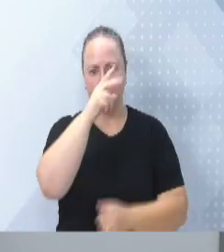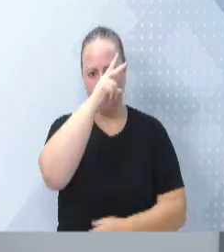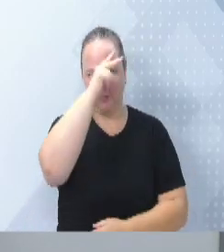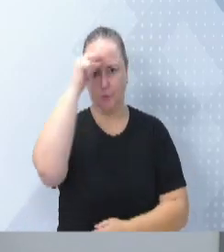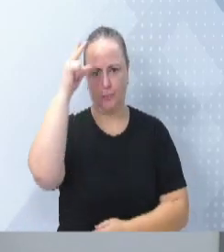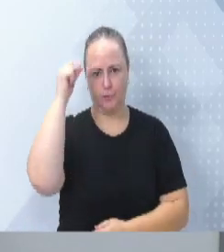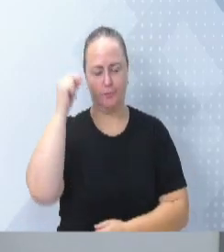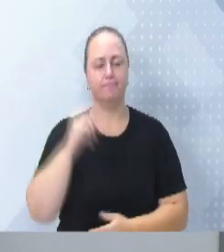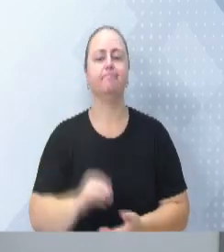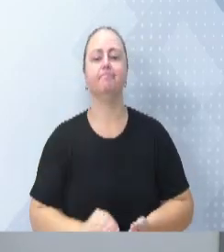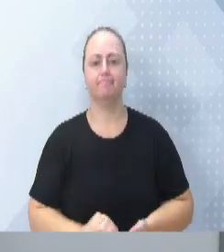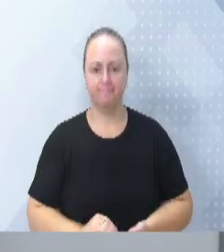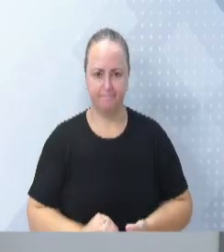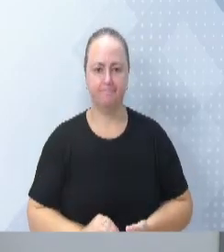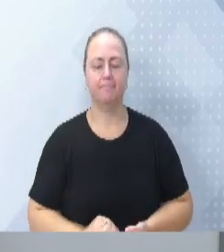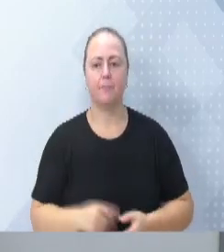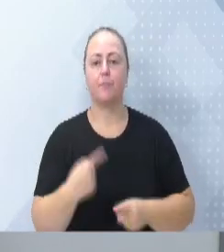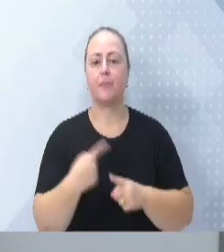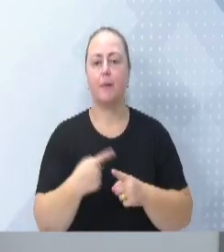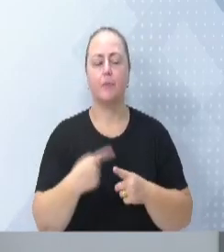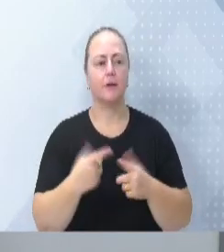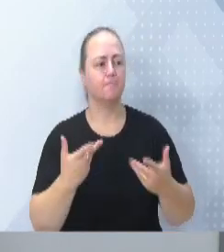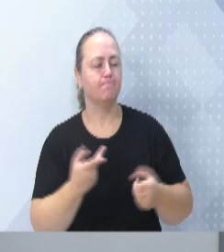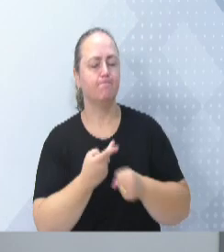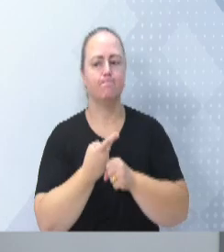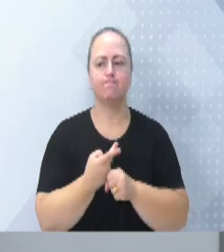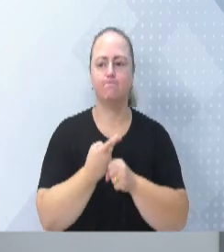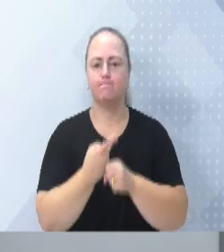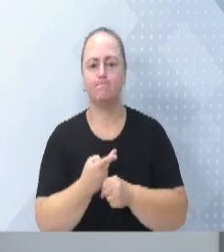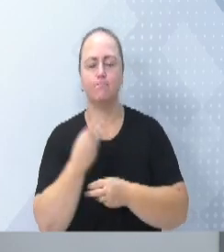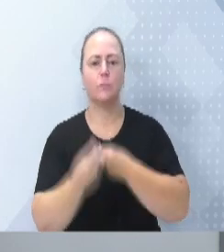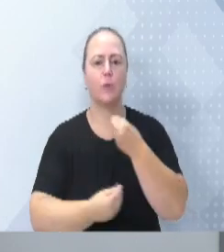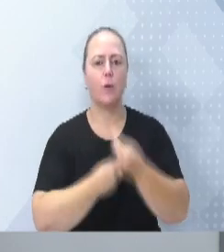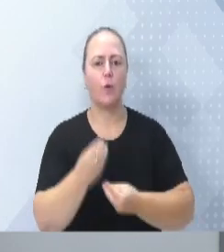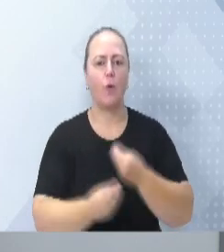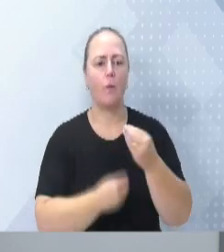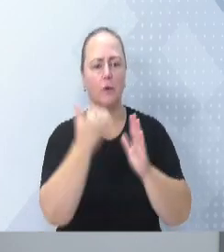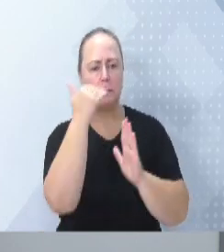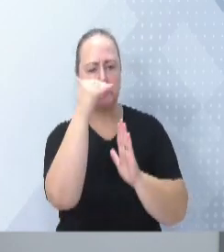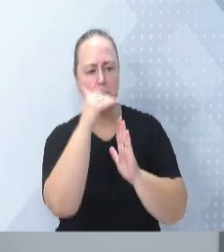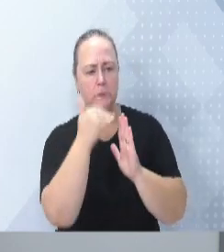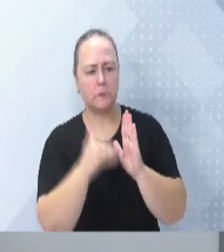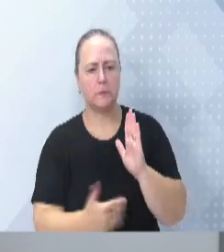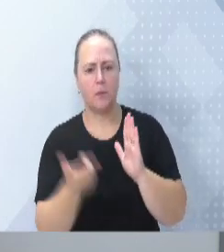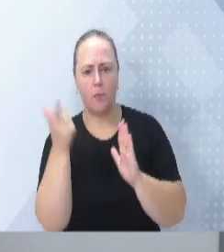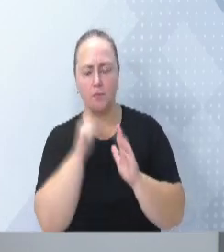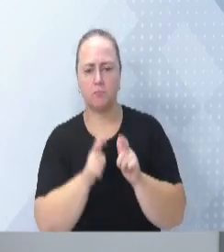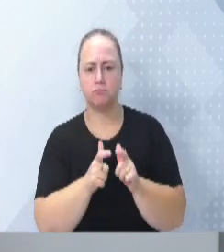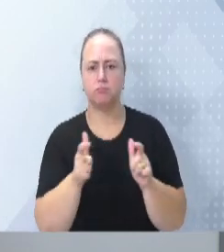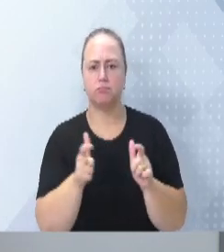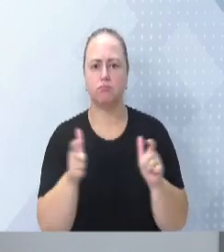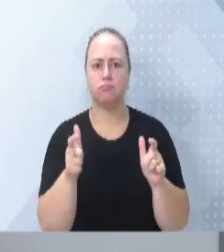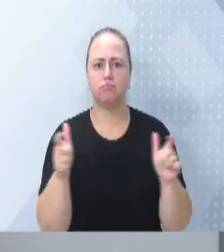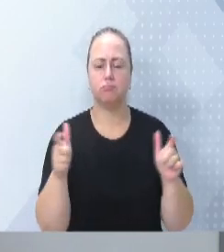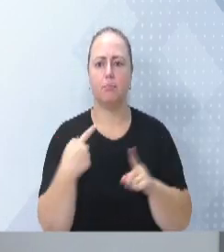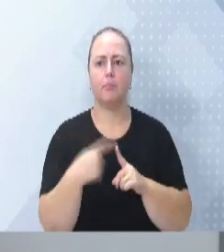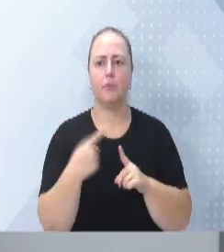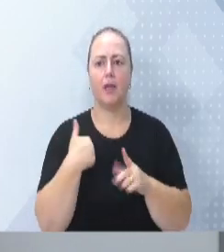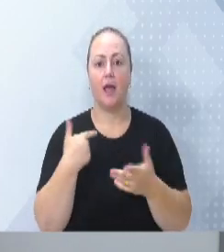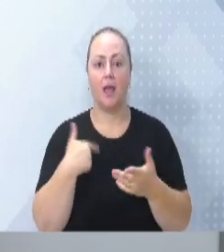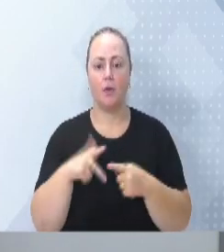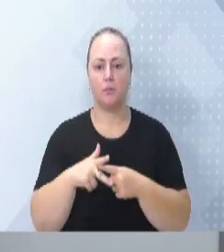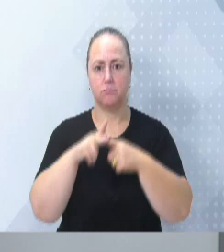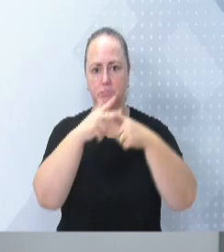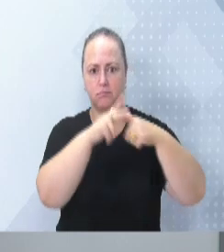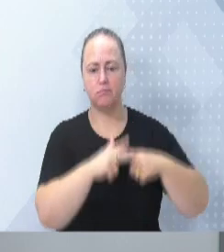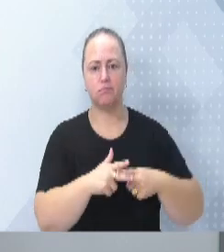uma comissão, quando nós fomos atrás para poder usar as terras de marinha ali para a construção da ampliação, porque eu participei do processo da reforma do centro